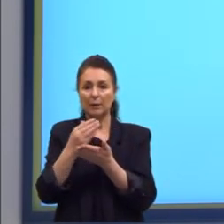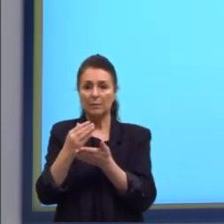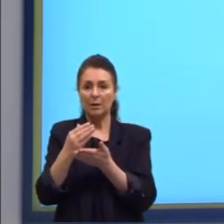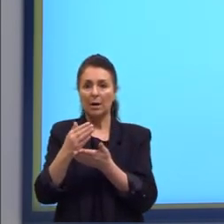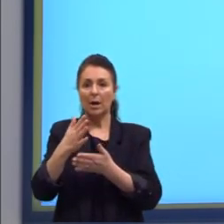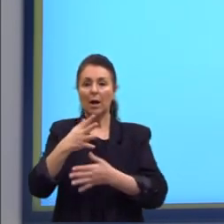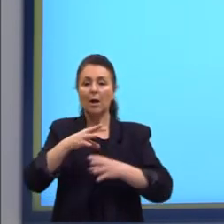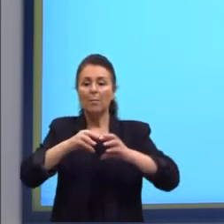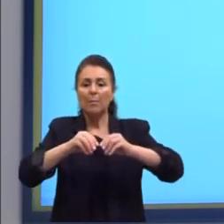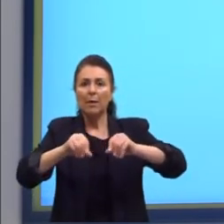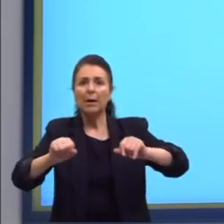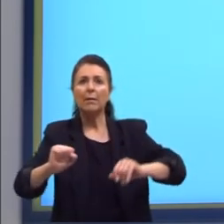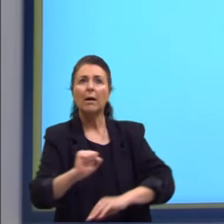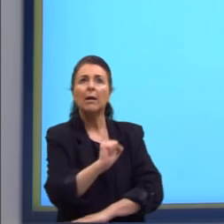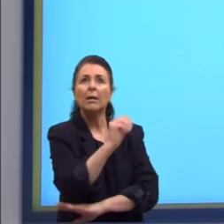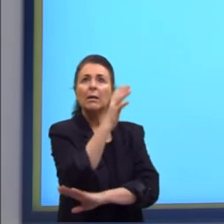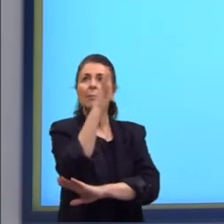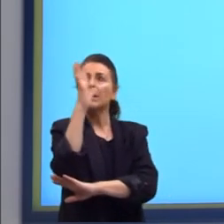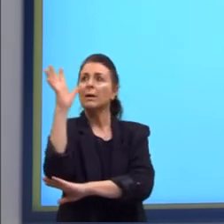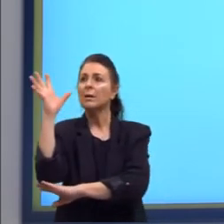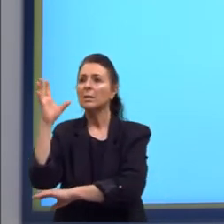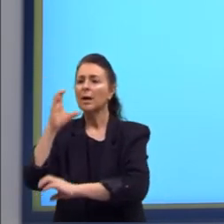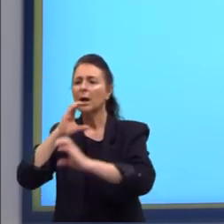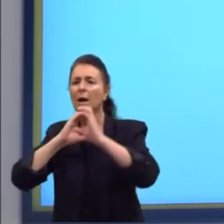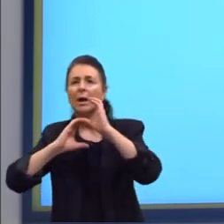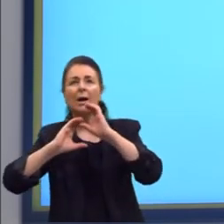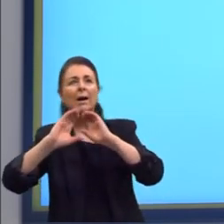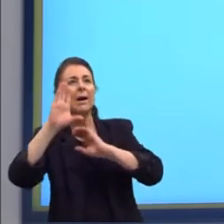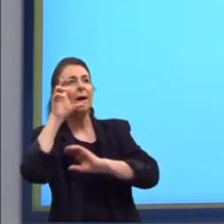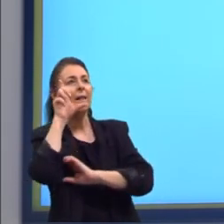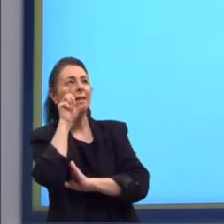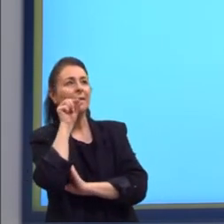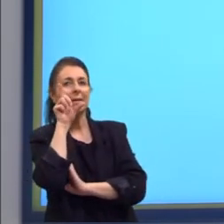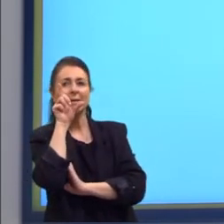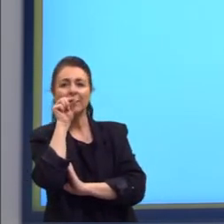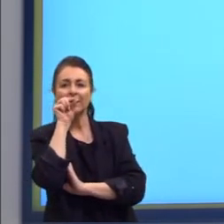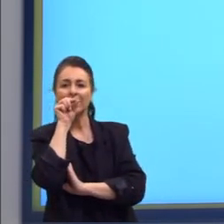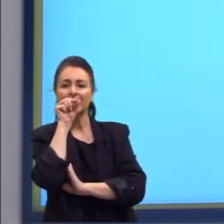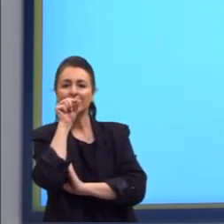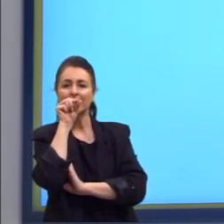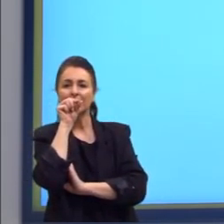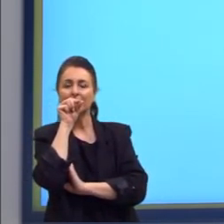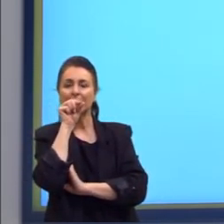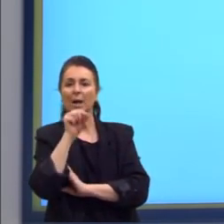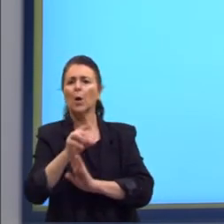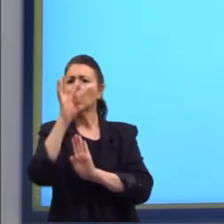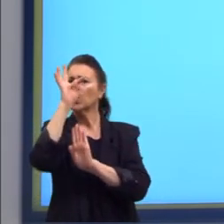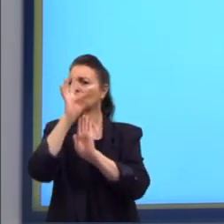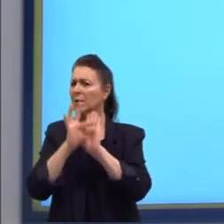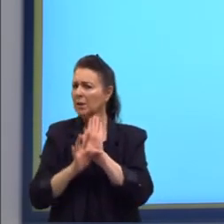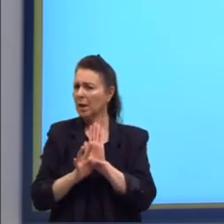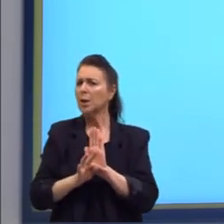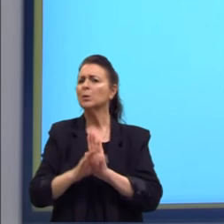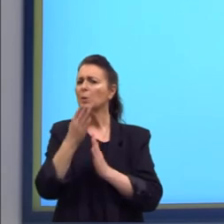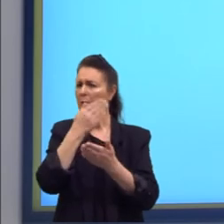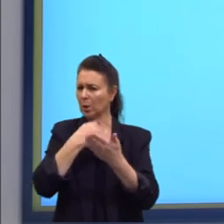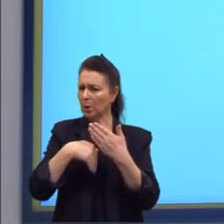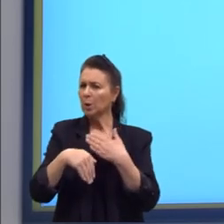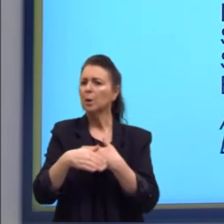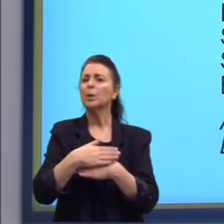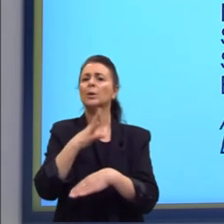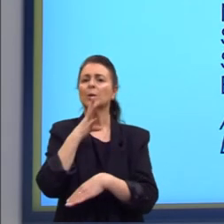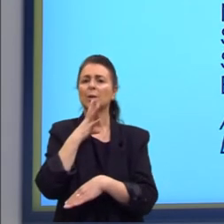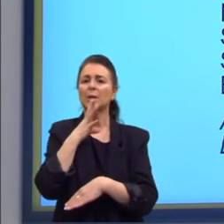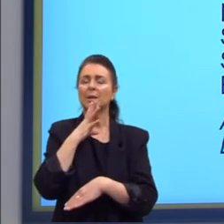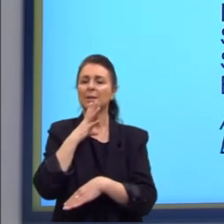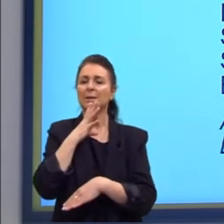Minha terra tem palmeiras onde canta o sabiá. Texto conhecidíssimo da língua portuguesa.